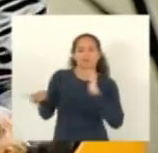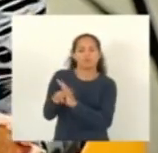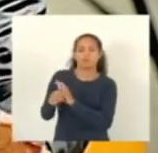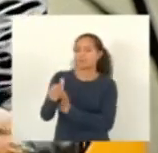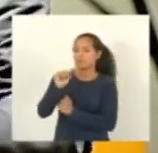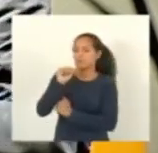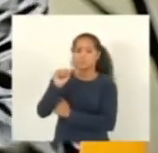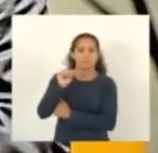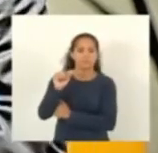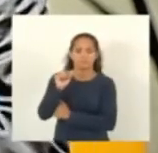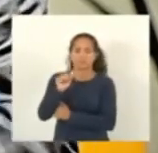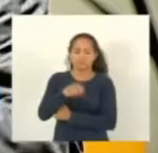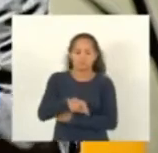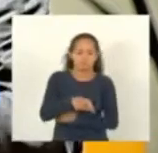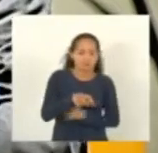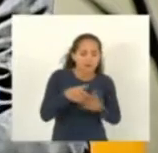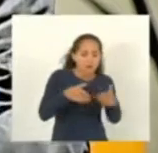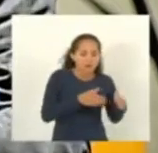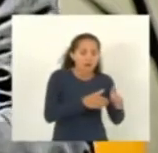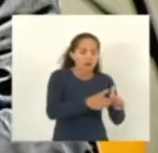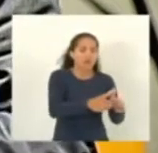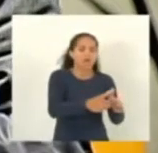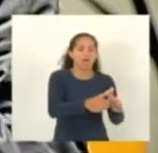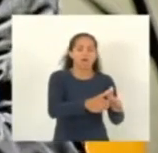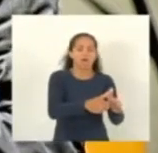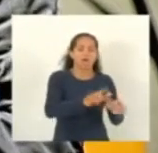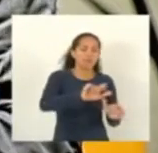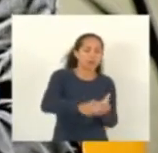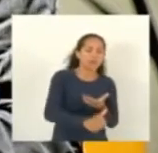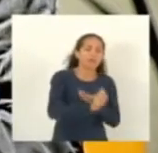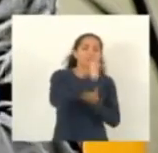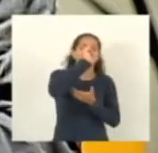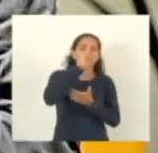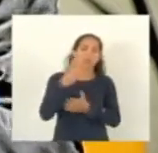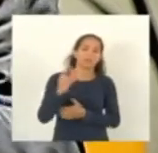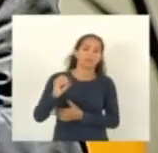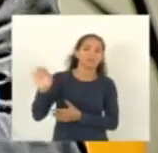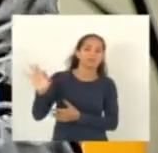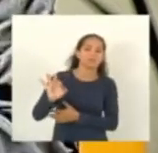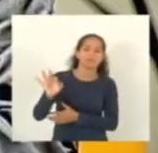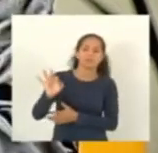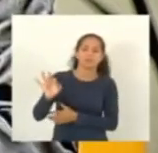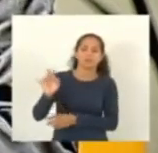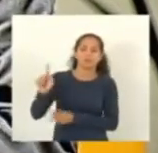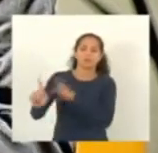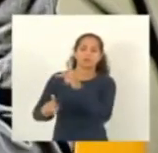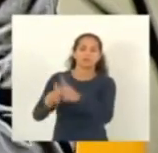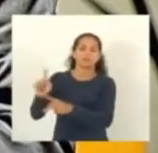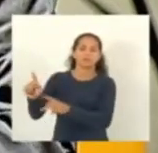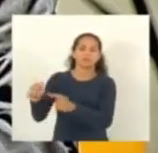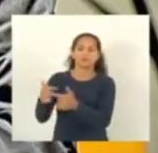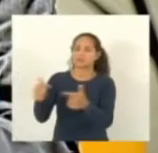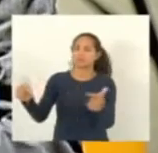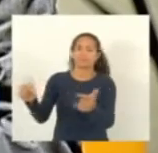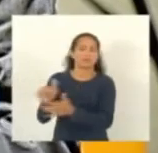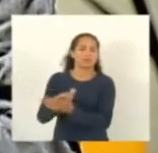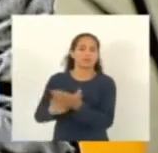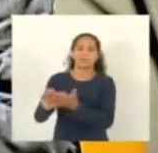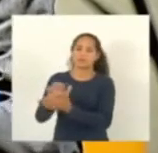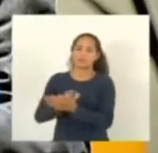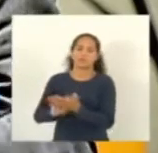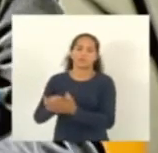Usa água bruta, que vem do córrego, vem do rio. E 30% desse pessoal totalmente desprotegido,